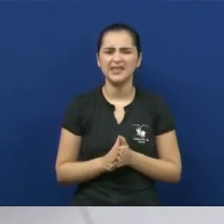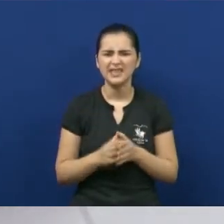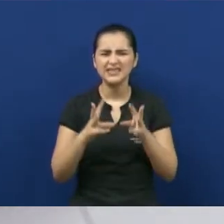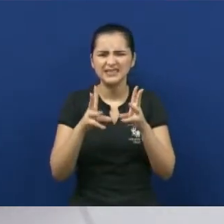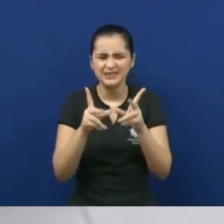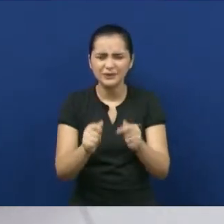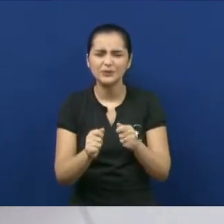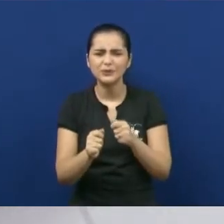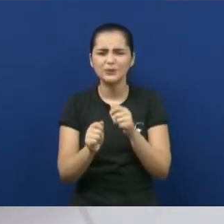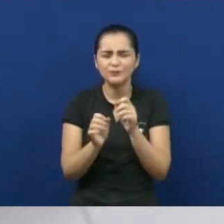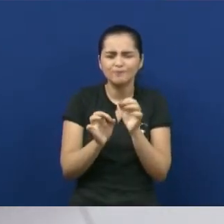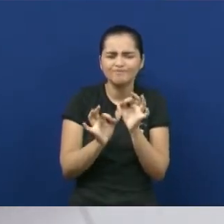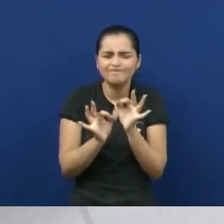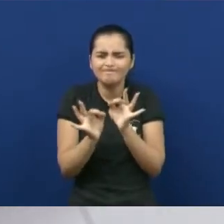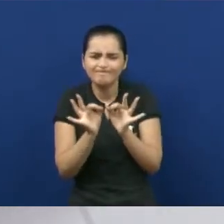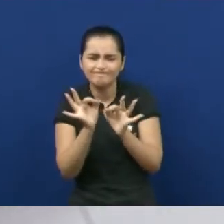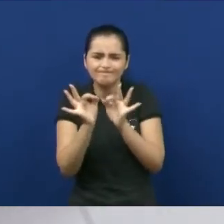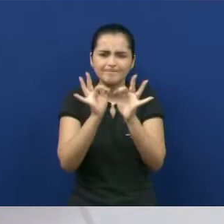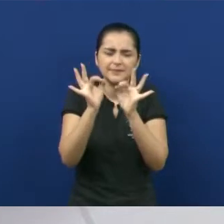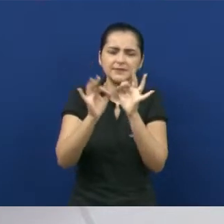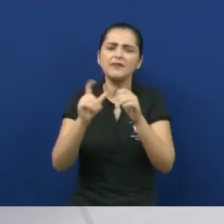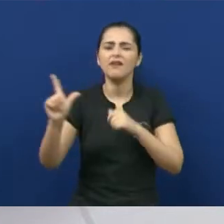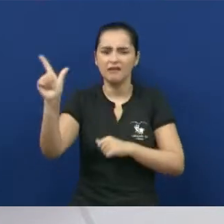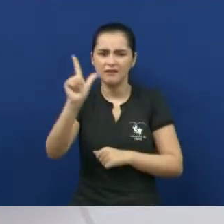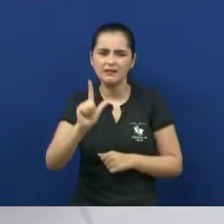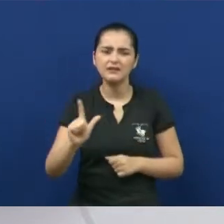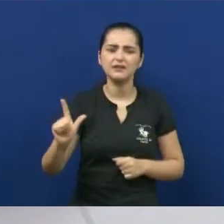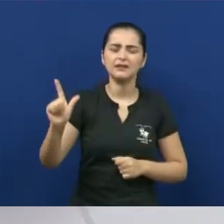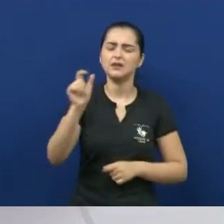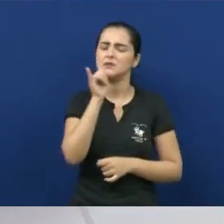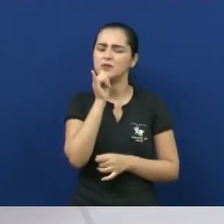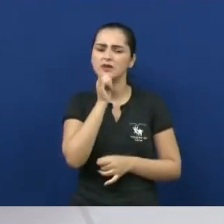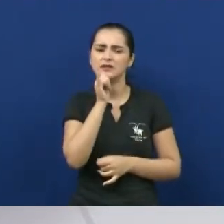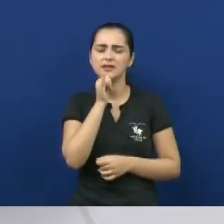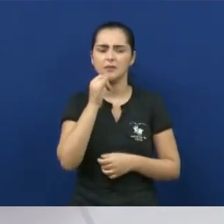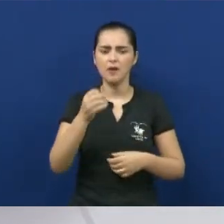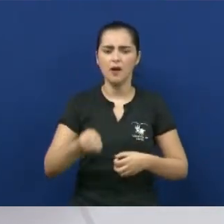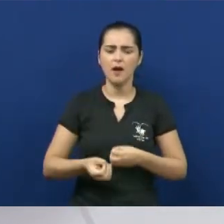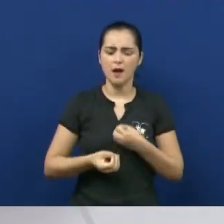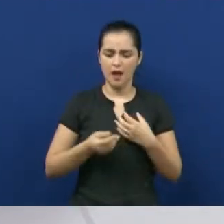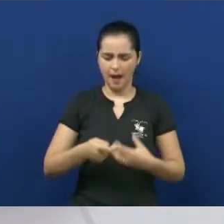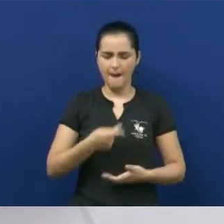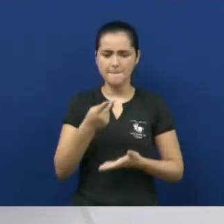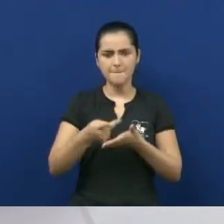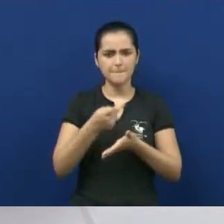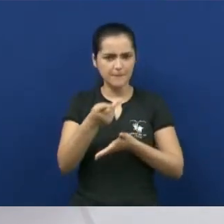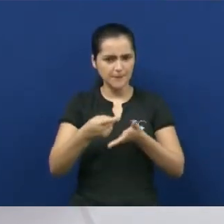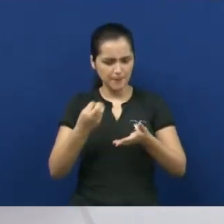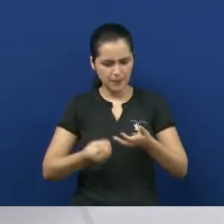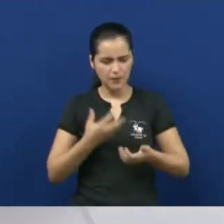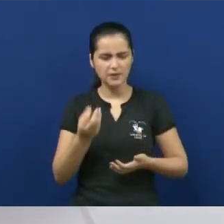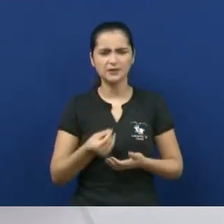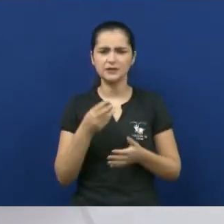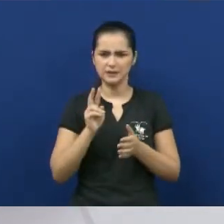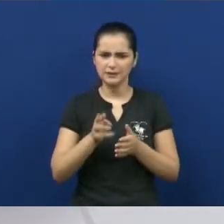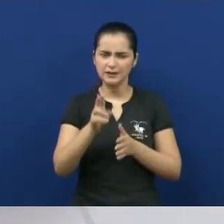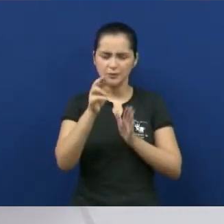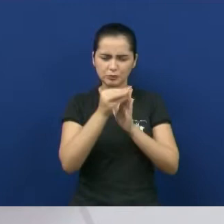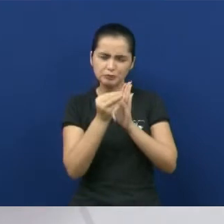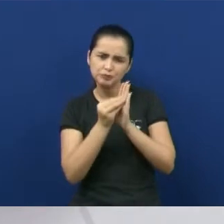redondinha que tinha que ser a literatura. Por exemplo, a poesia toda marcada. Então, essa